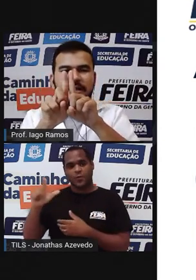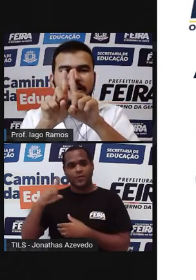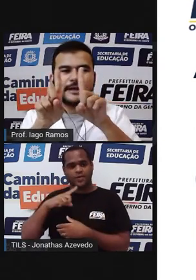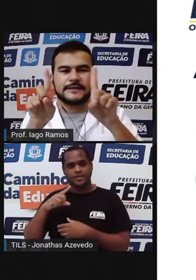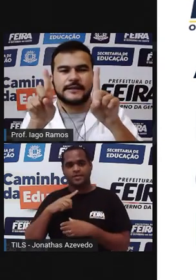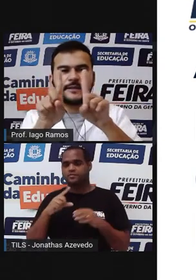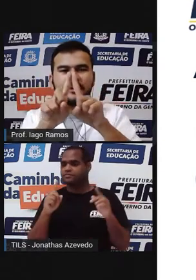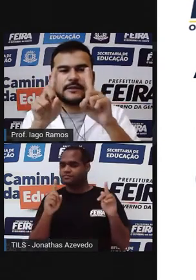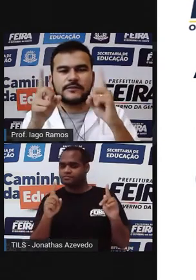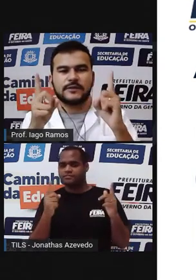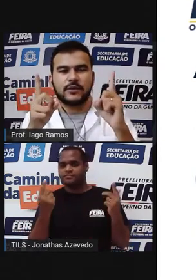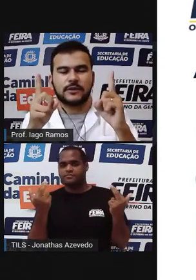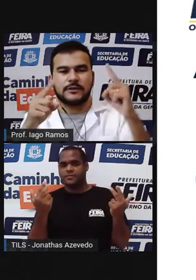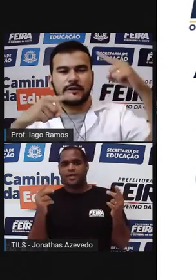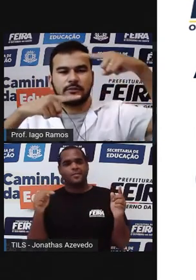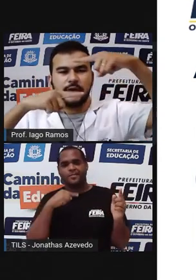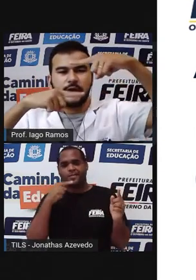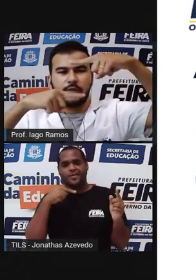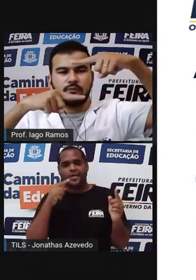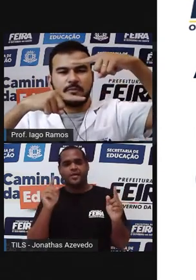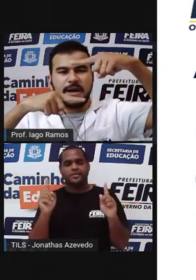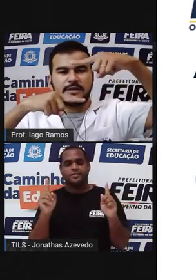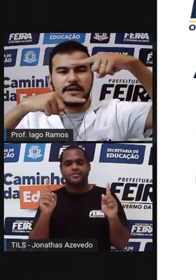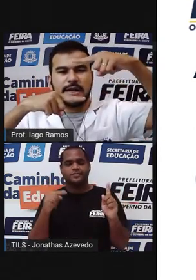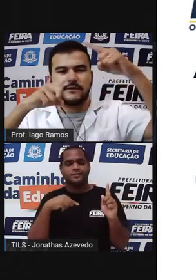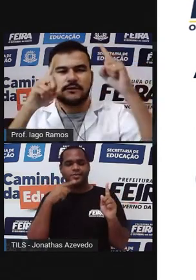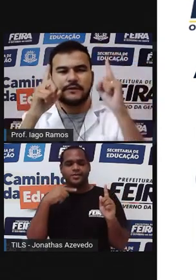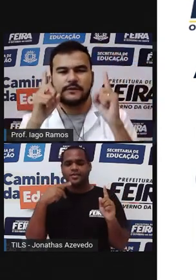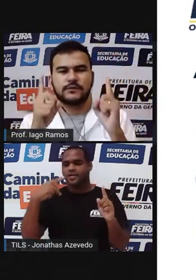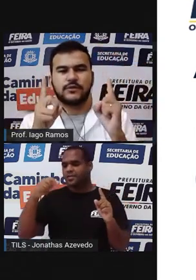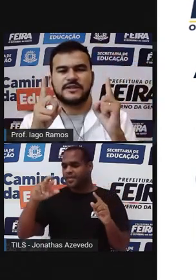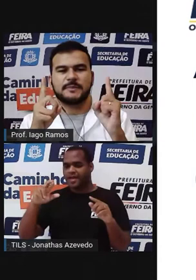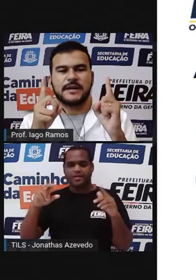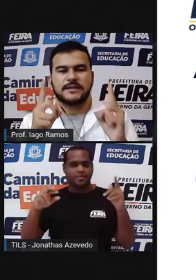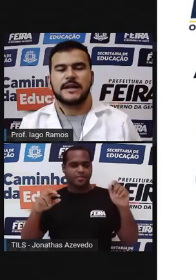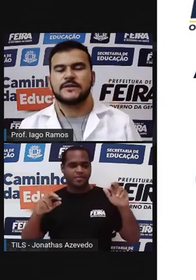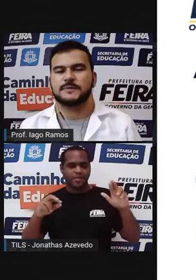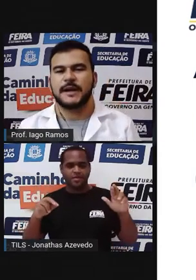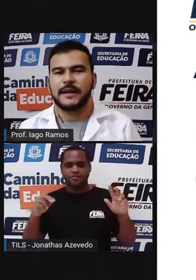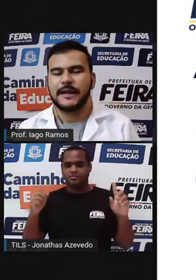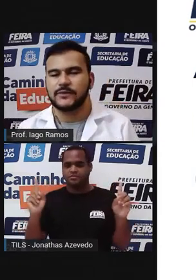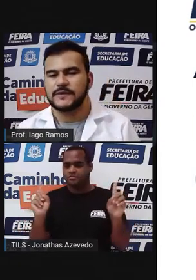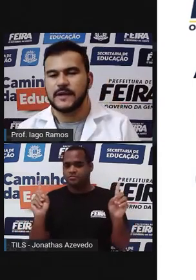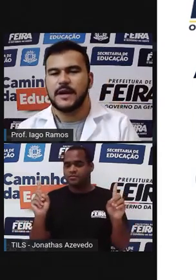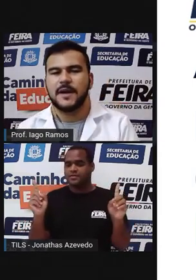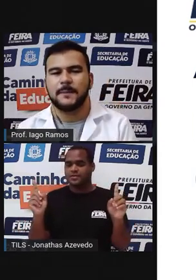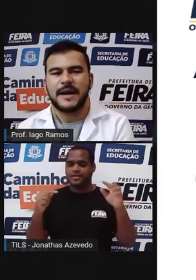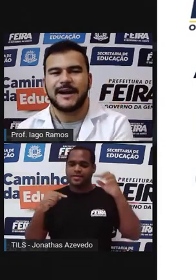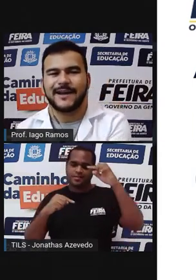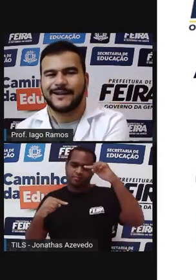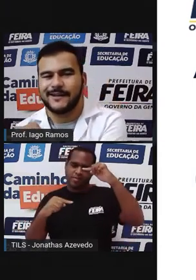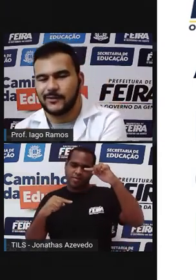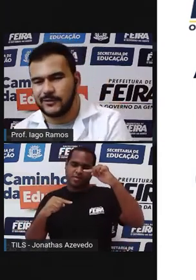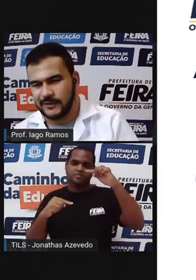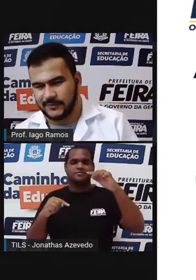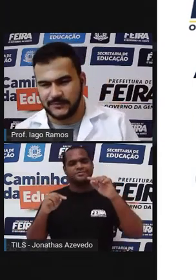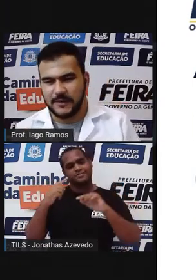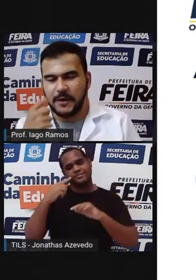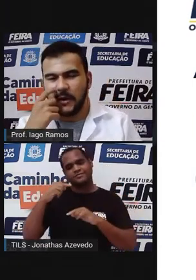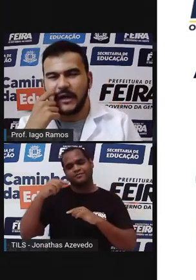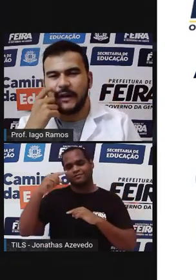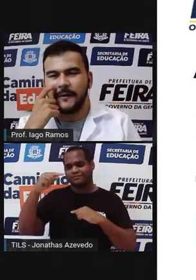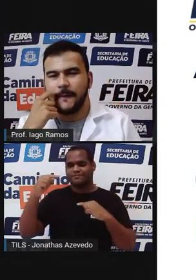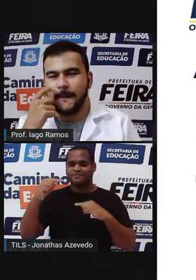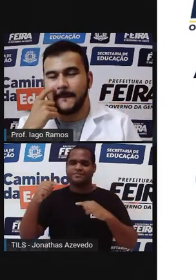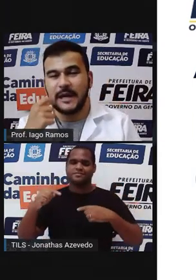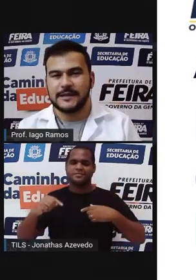que são os da laterais, que também não se tocam. Então, um par de lados, dois par de lados paralelos, paralelogramo.